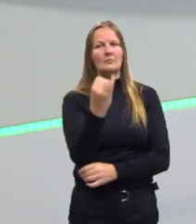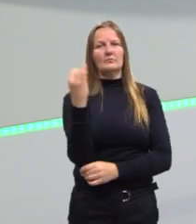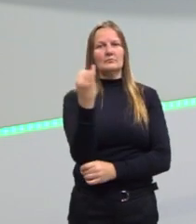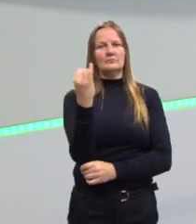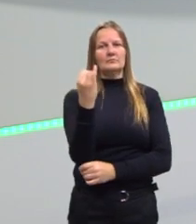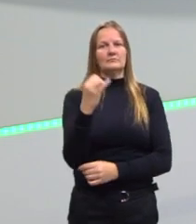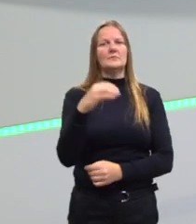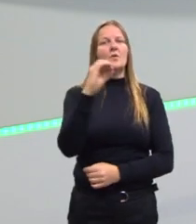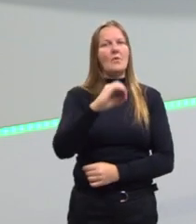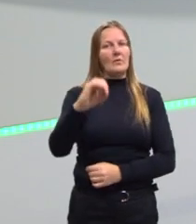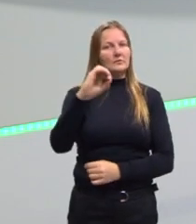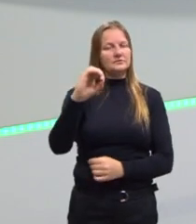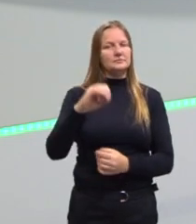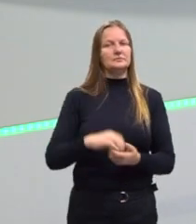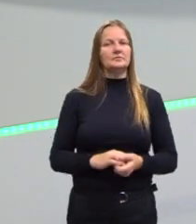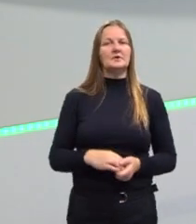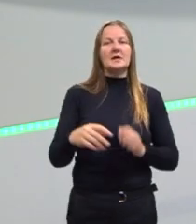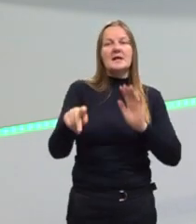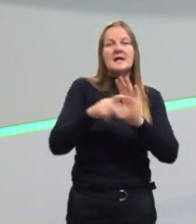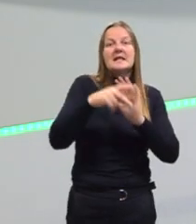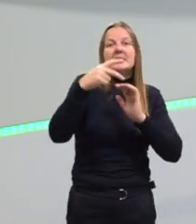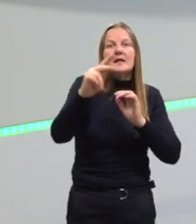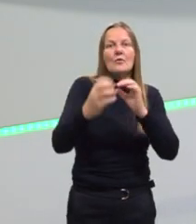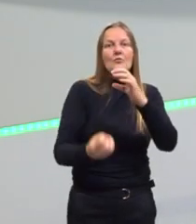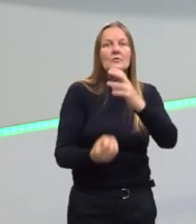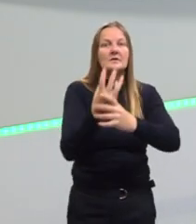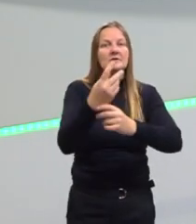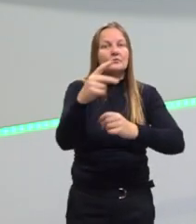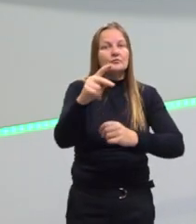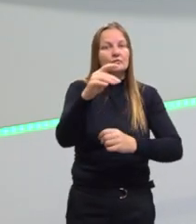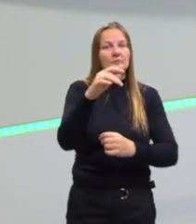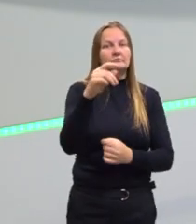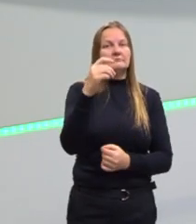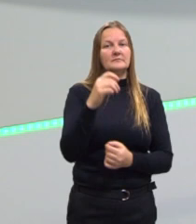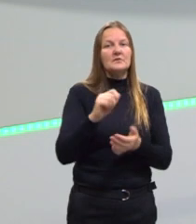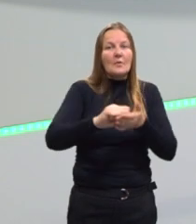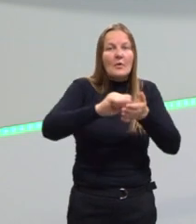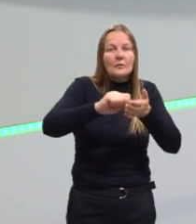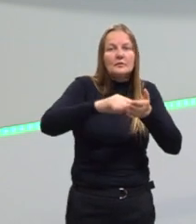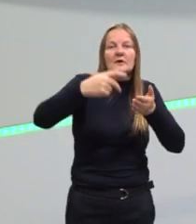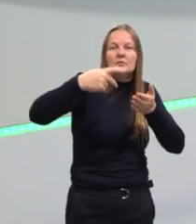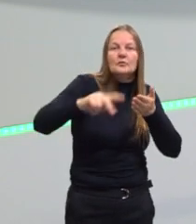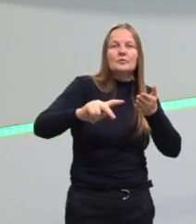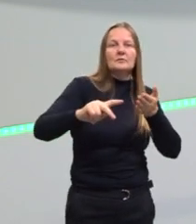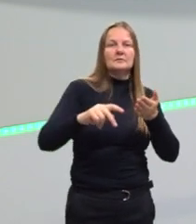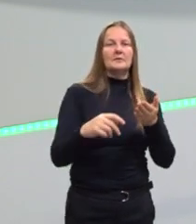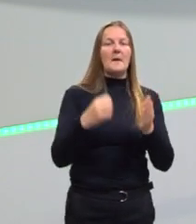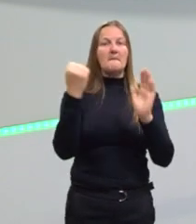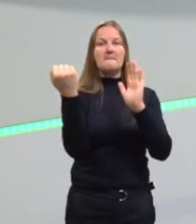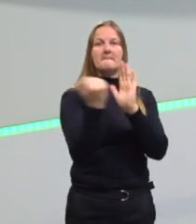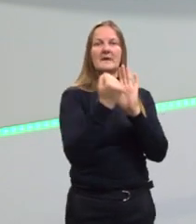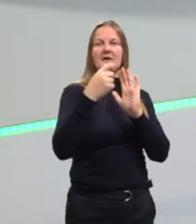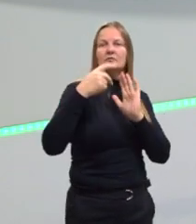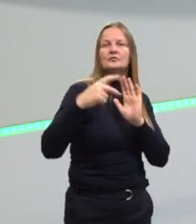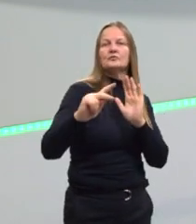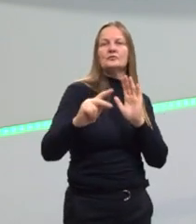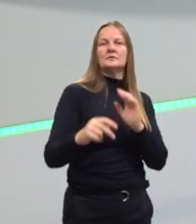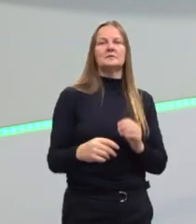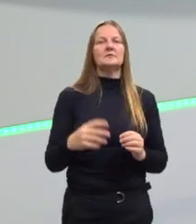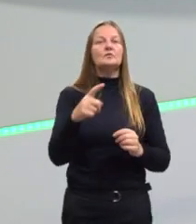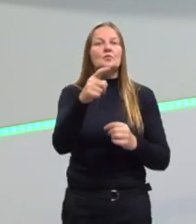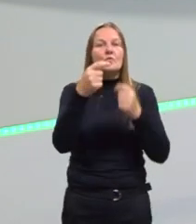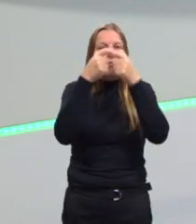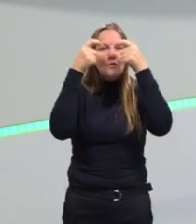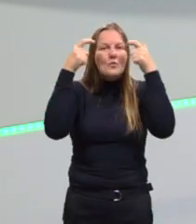compreendeu. Lembrando que o texto é teu, que tem a tua capacidade de autoria e que é a tua marca e a tua bagagem de